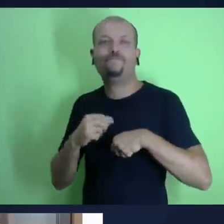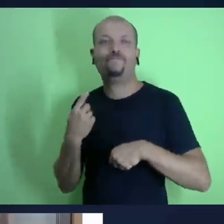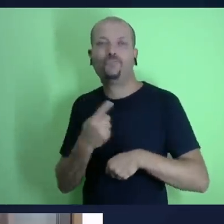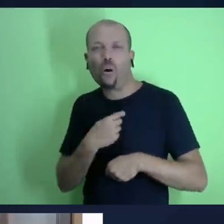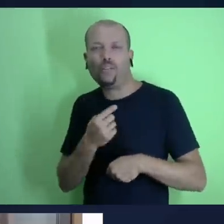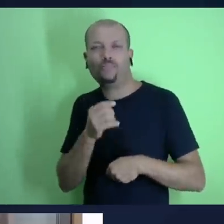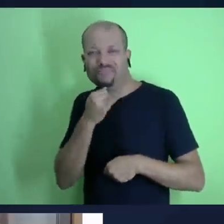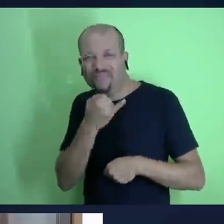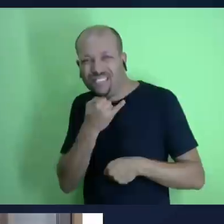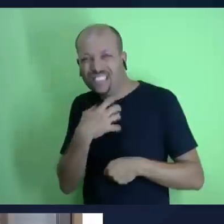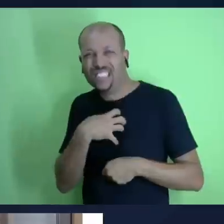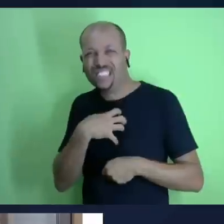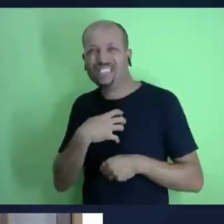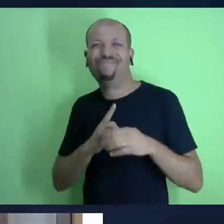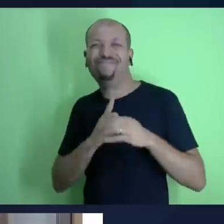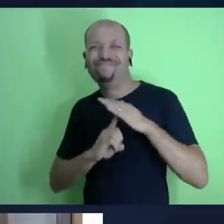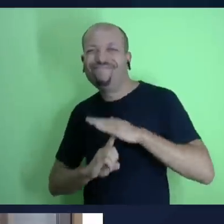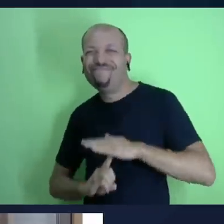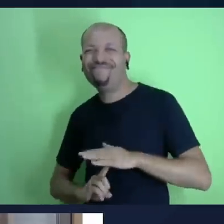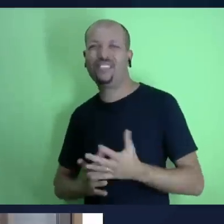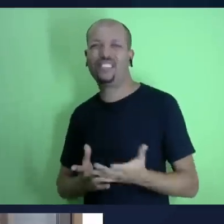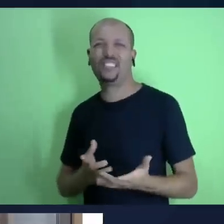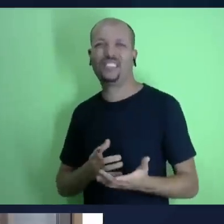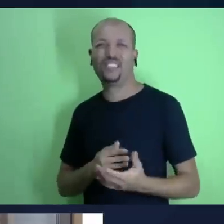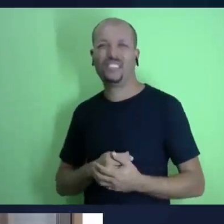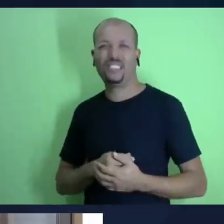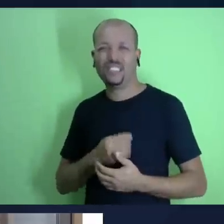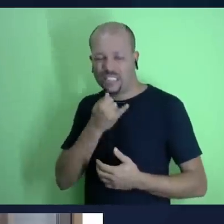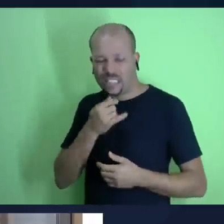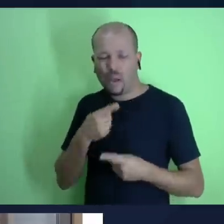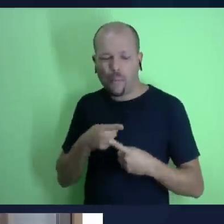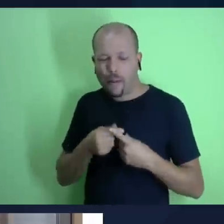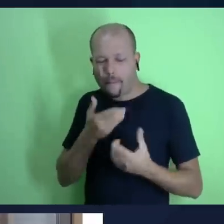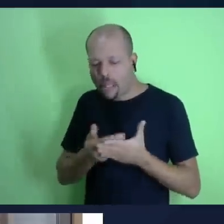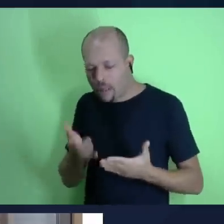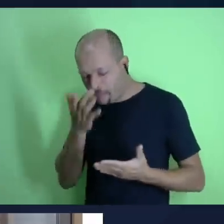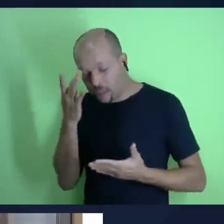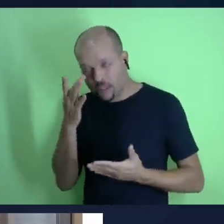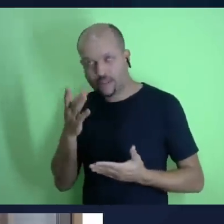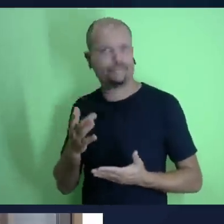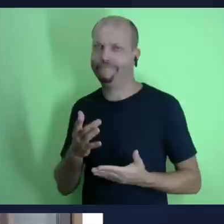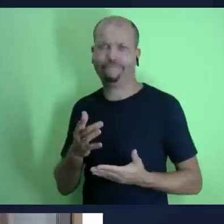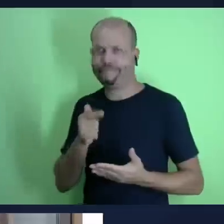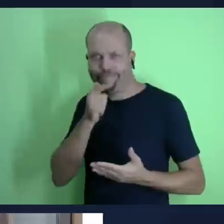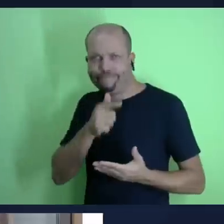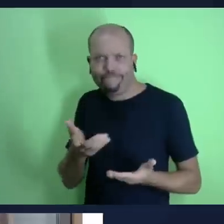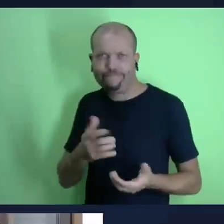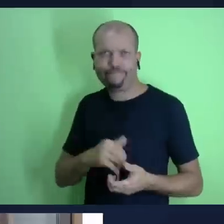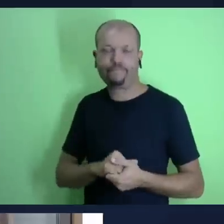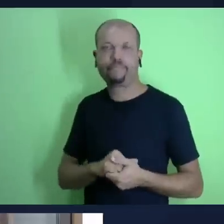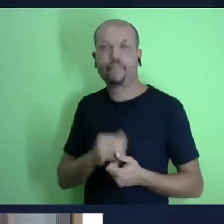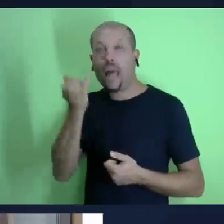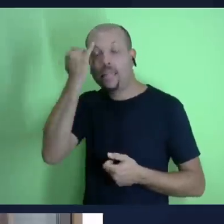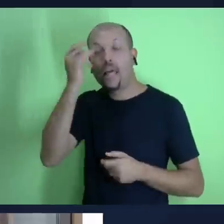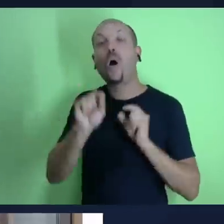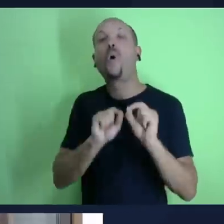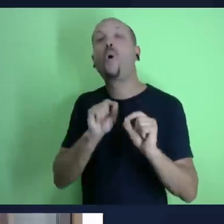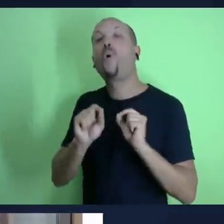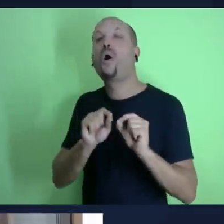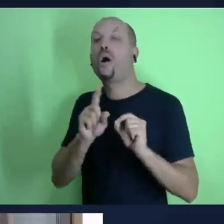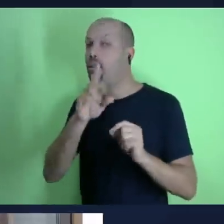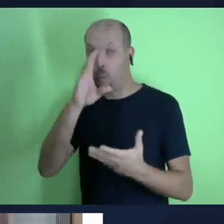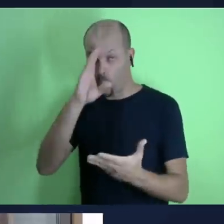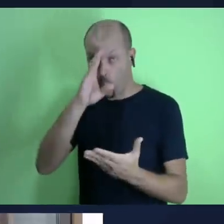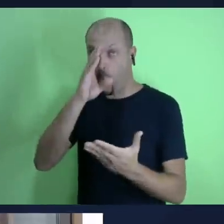riqueza porque ela pode te dar muito pouco retorno então não acumule pra que você não tenha essa tentação